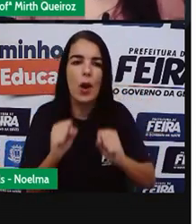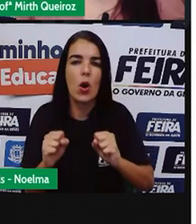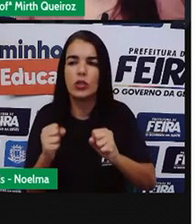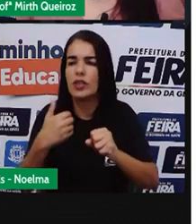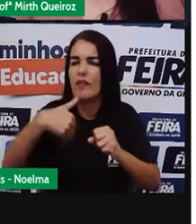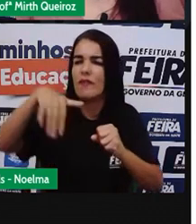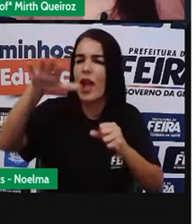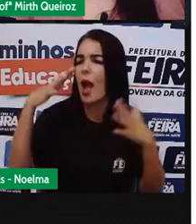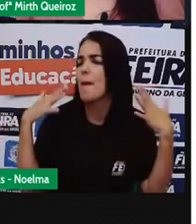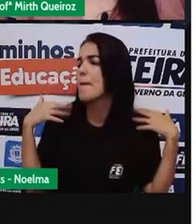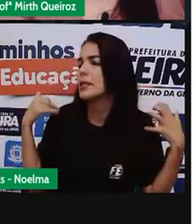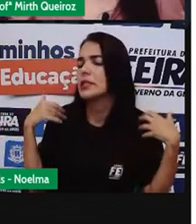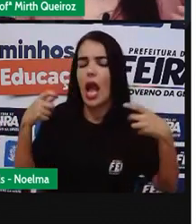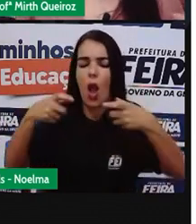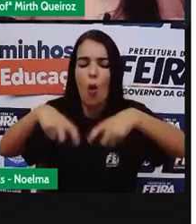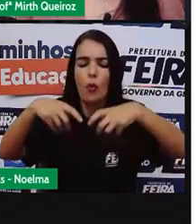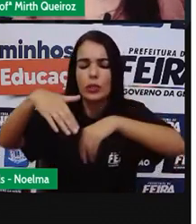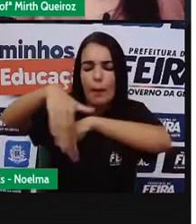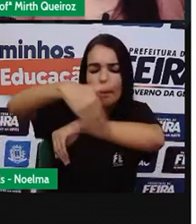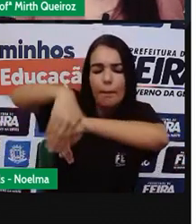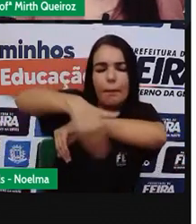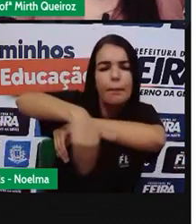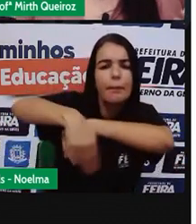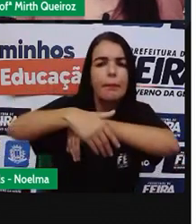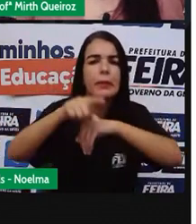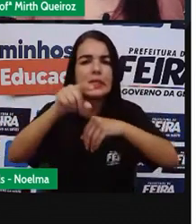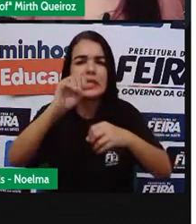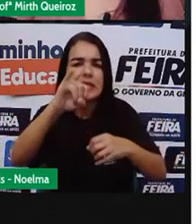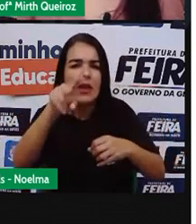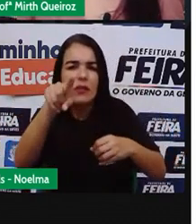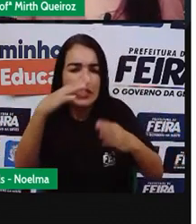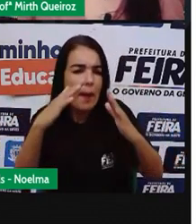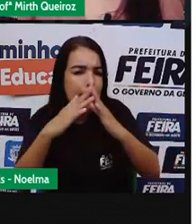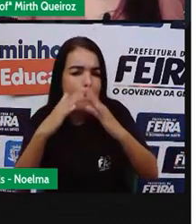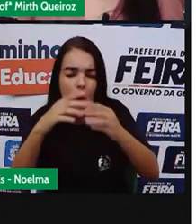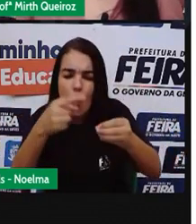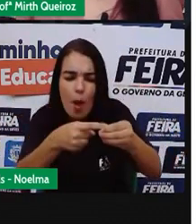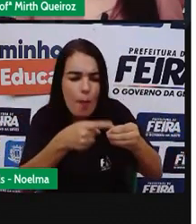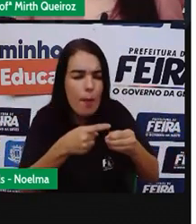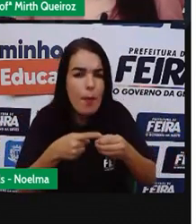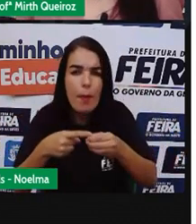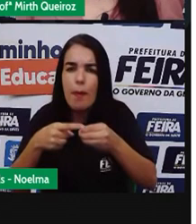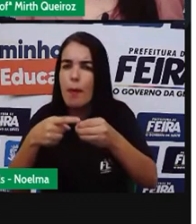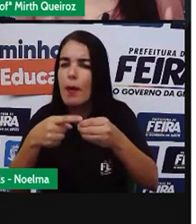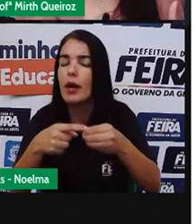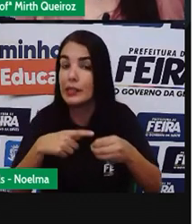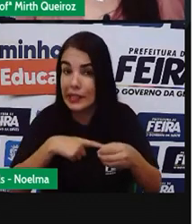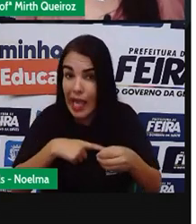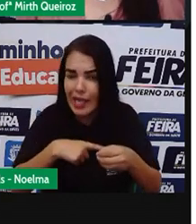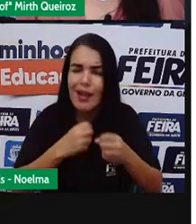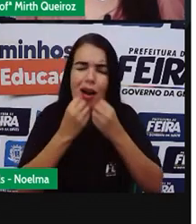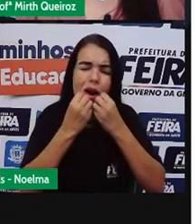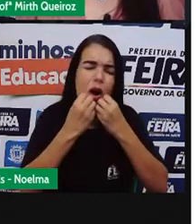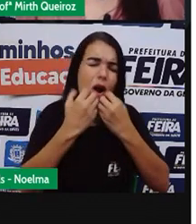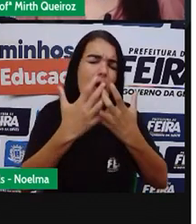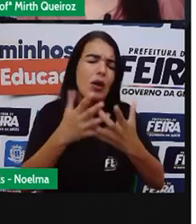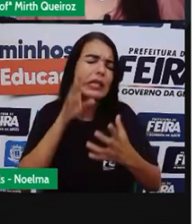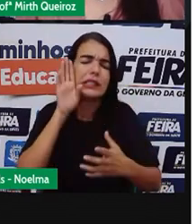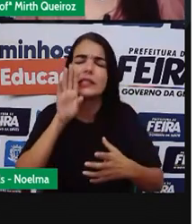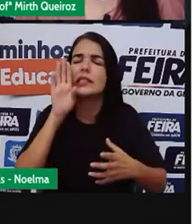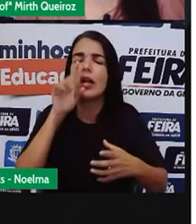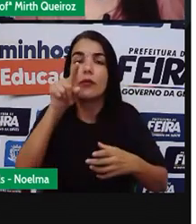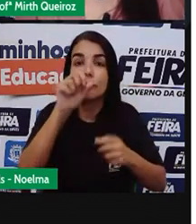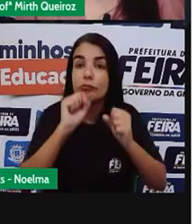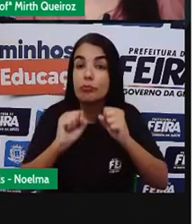quintal Ou quem tiver E morar no distrito Onde nós temos As rotas Que é bastante legal Para vocês